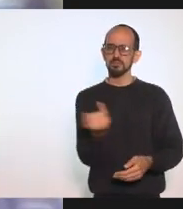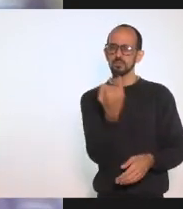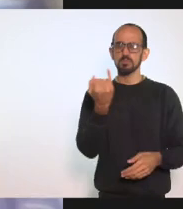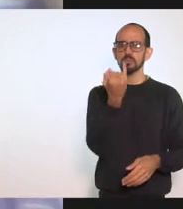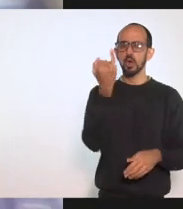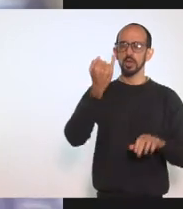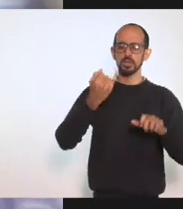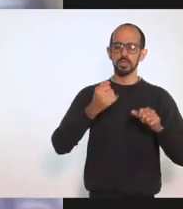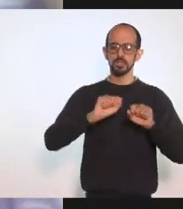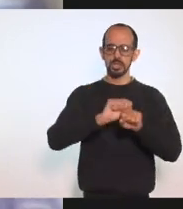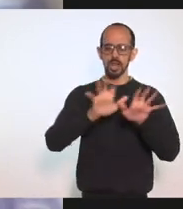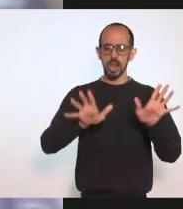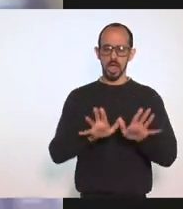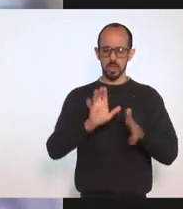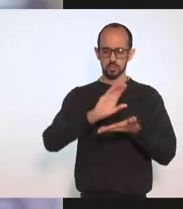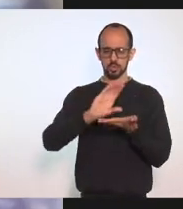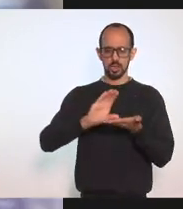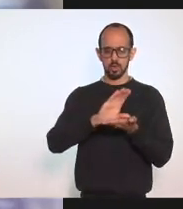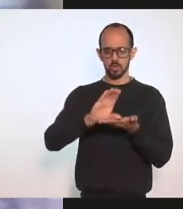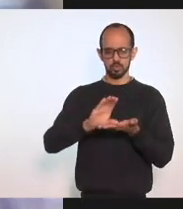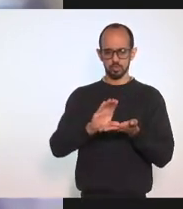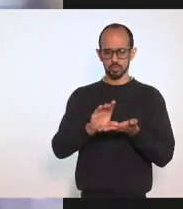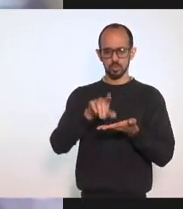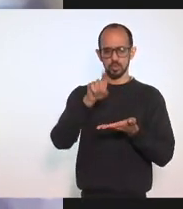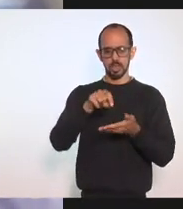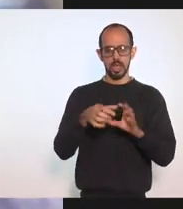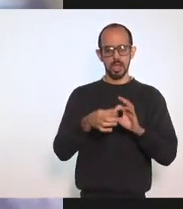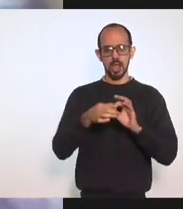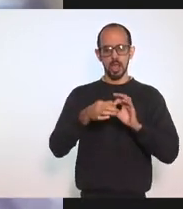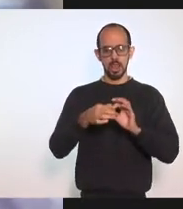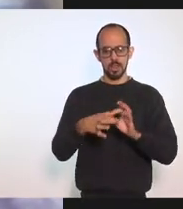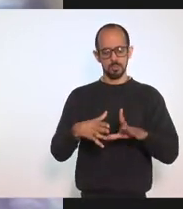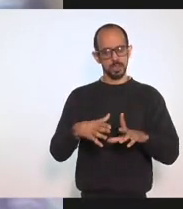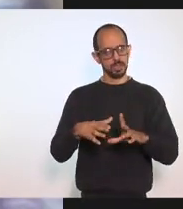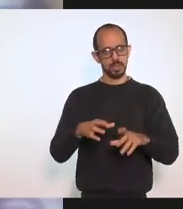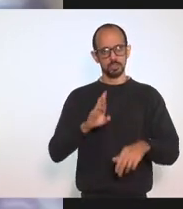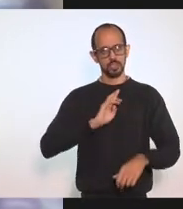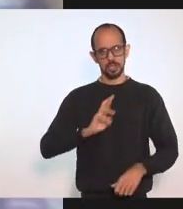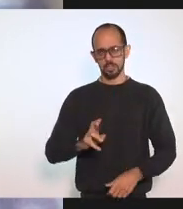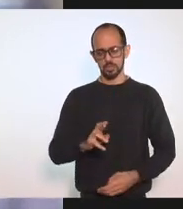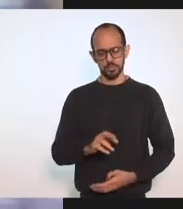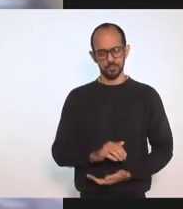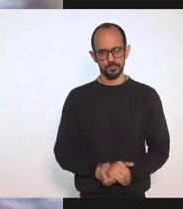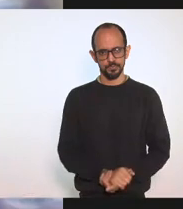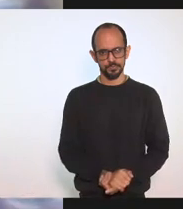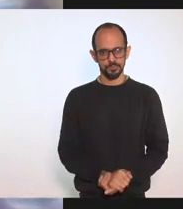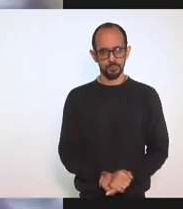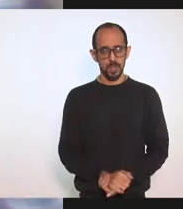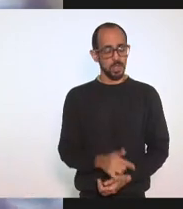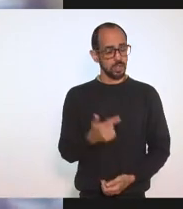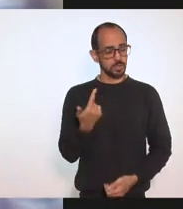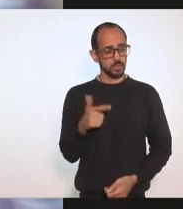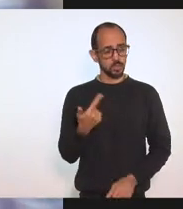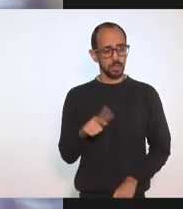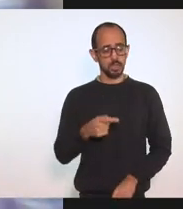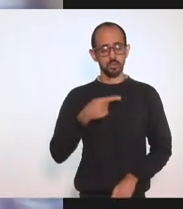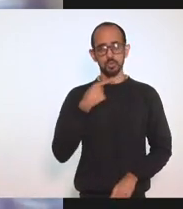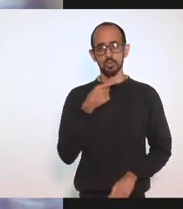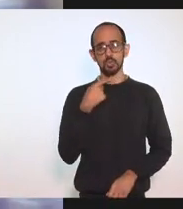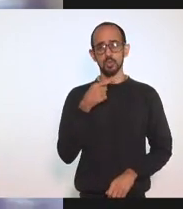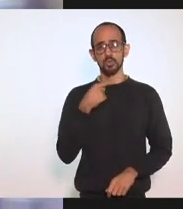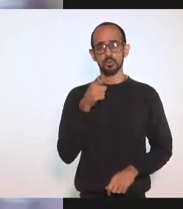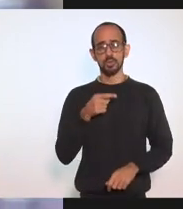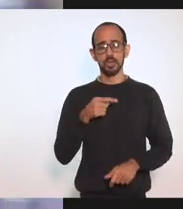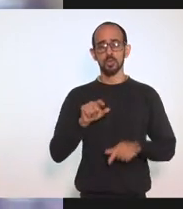Claramente Na nossa Constituição Que é A liberdade Religiosa Não resta Dúvida Que o serviço